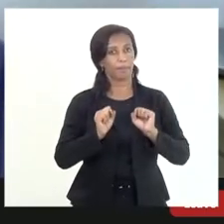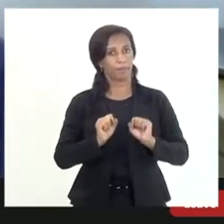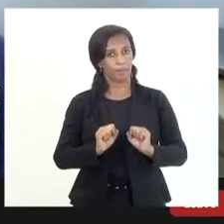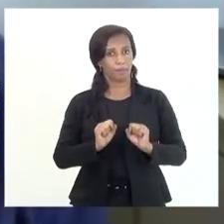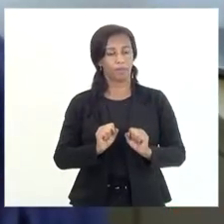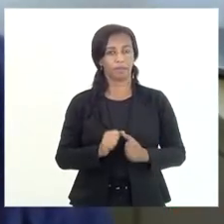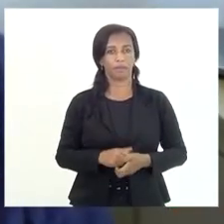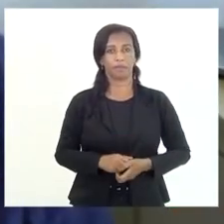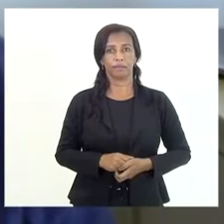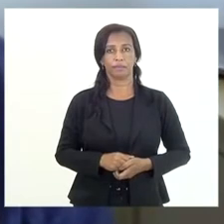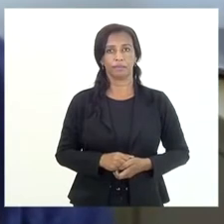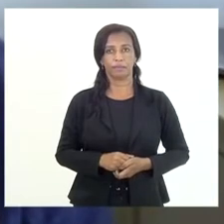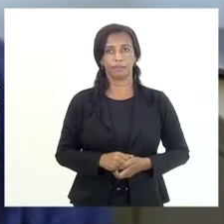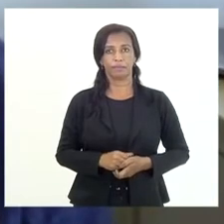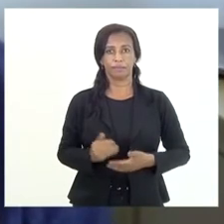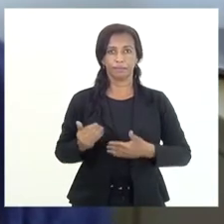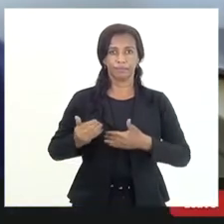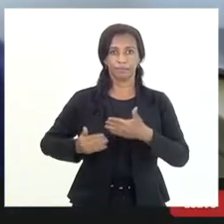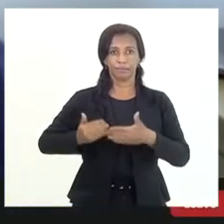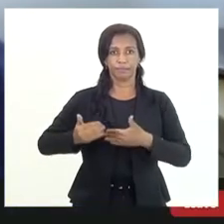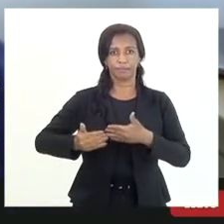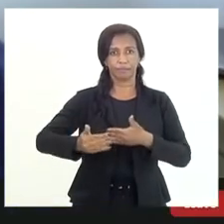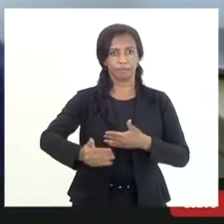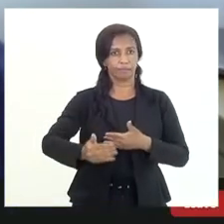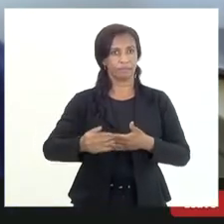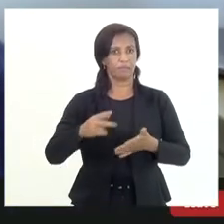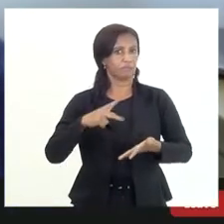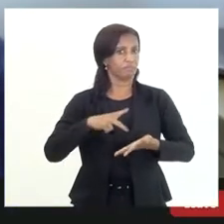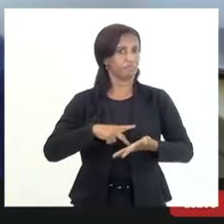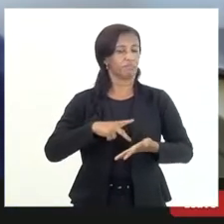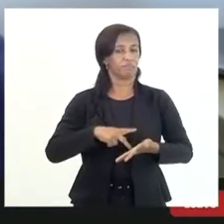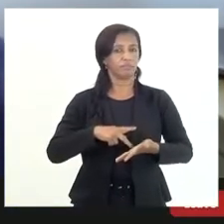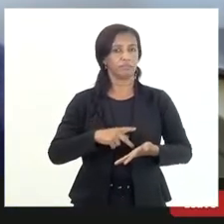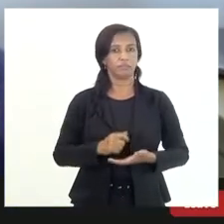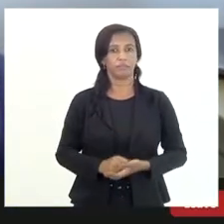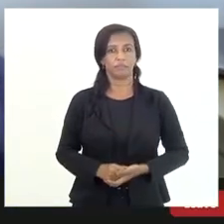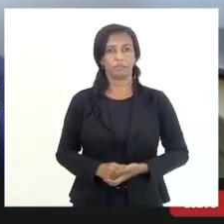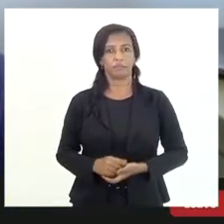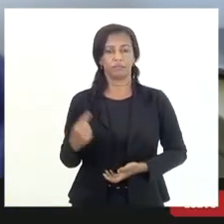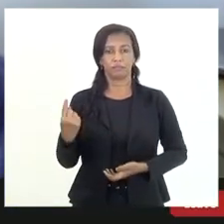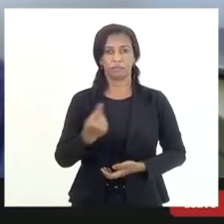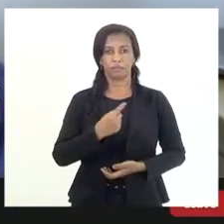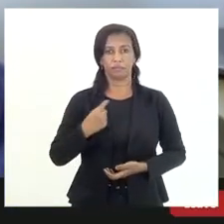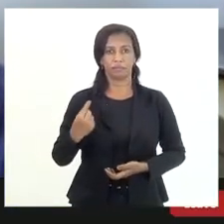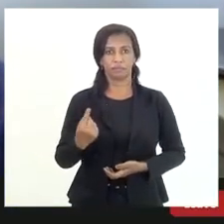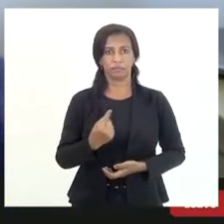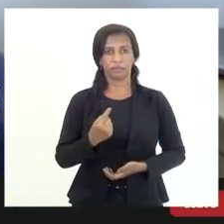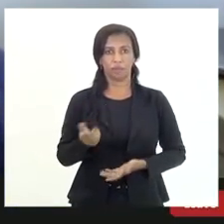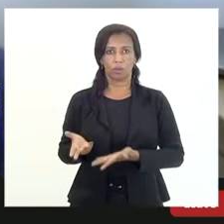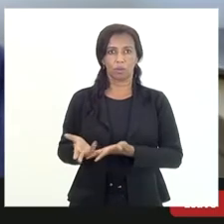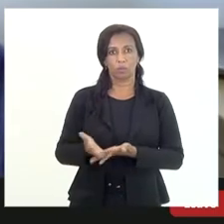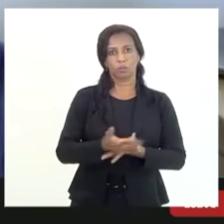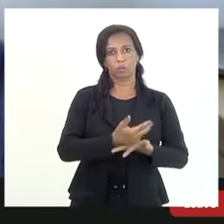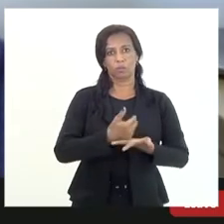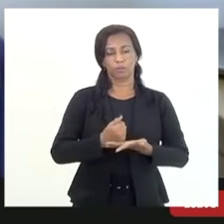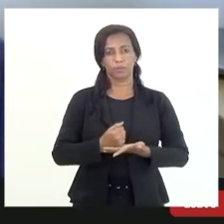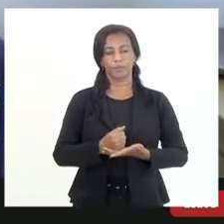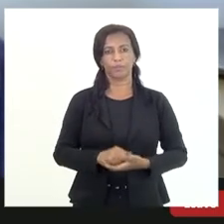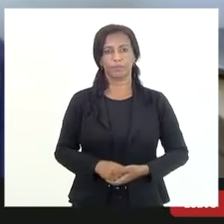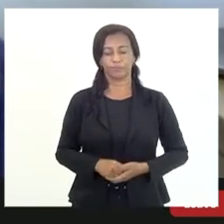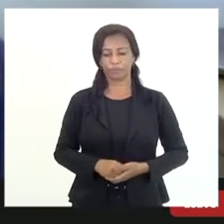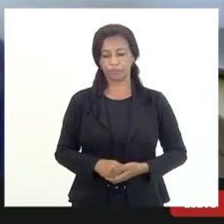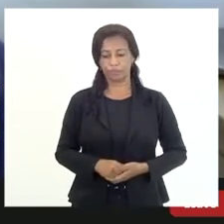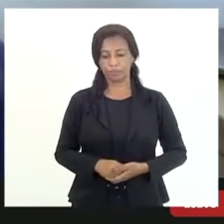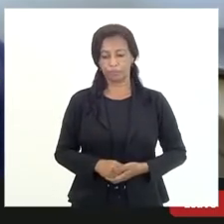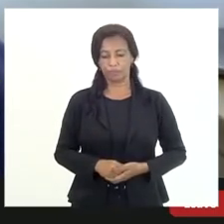avançar significativamente na nossa arrecadação. As